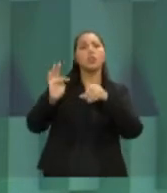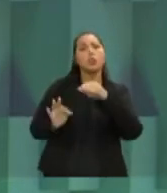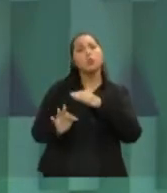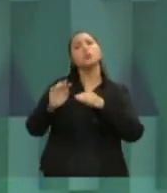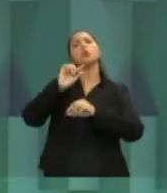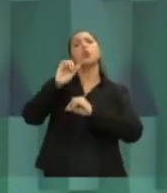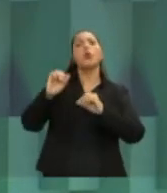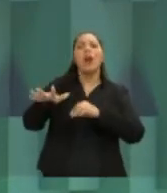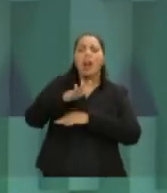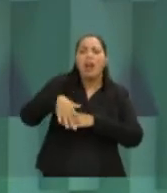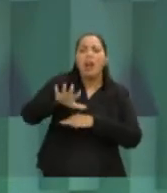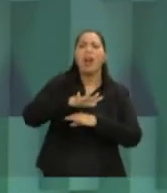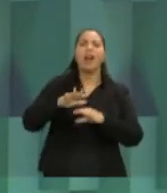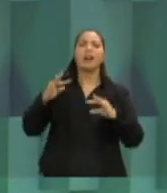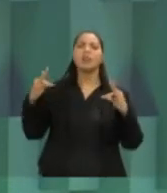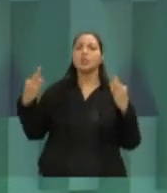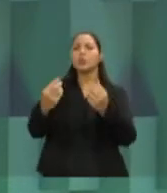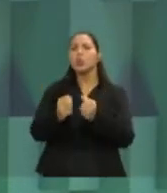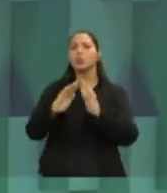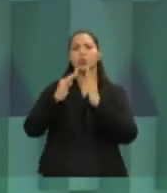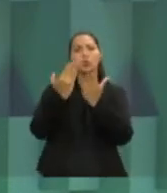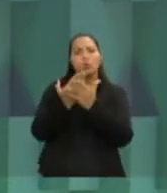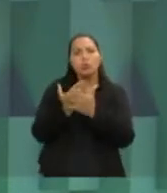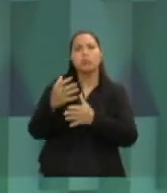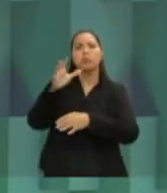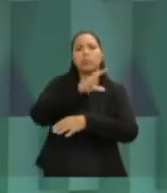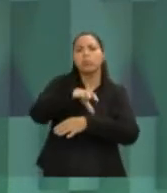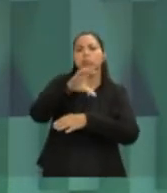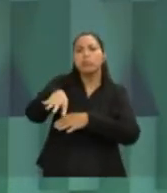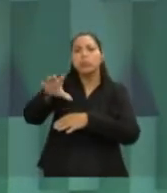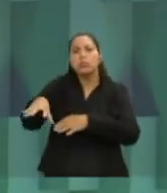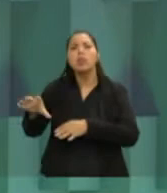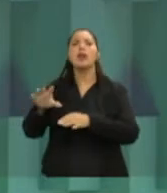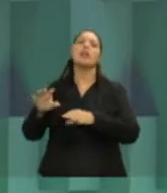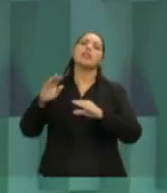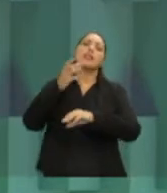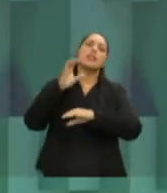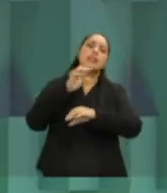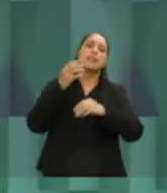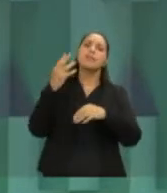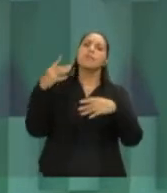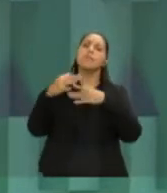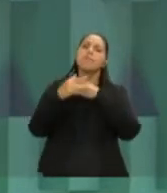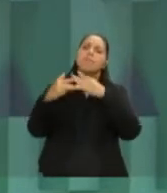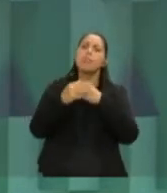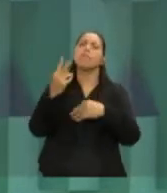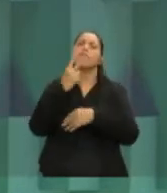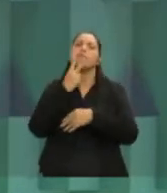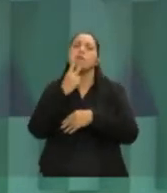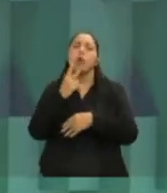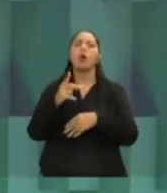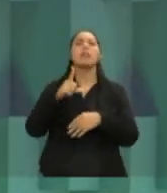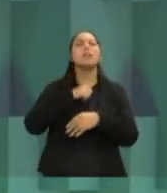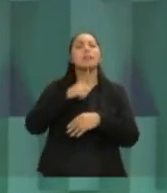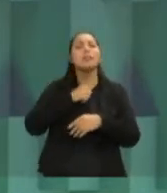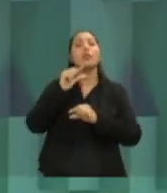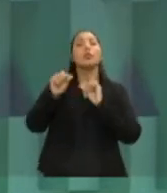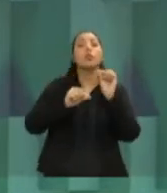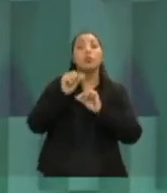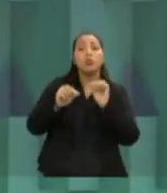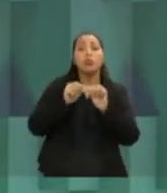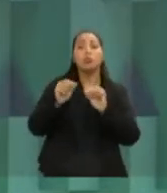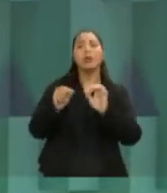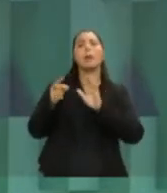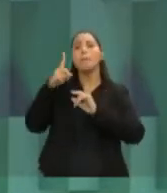ocupar os parques, ocupar as áreas da cidade, para que a gente tenha mais, principalmente, aqueles em risco social que precisam de